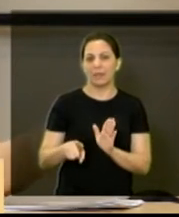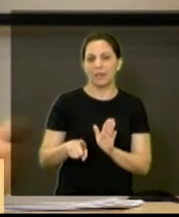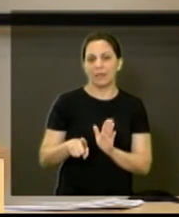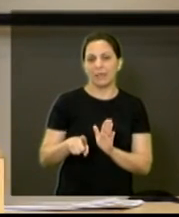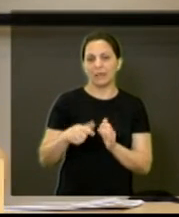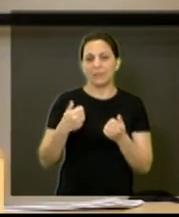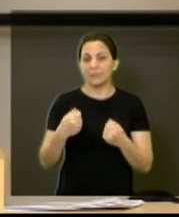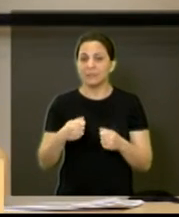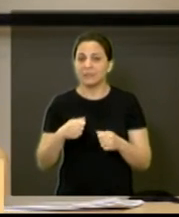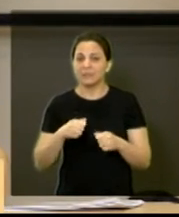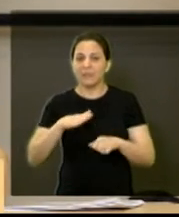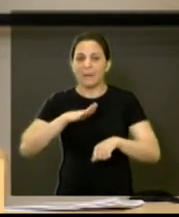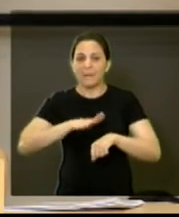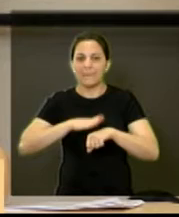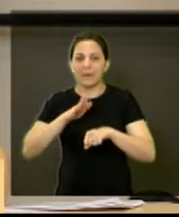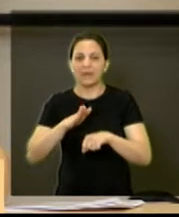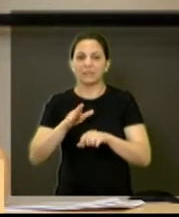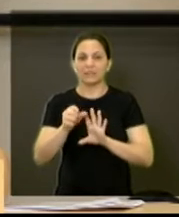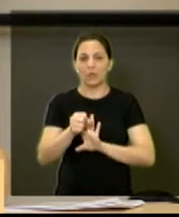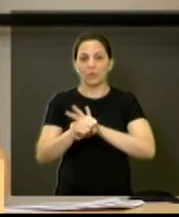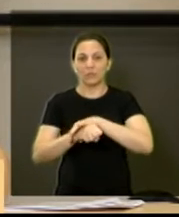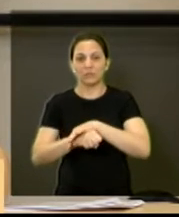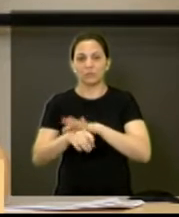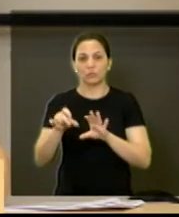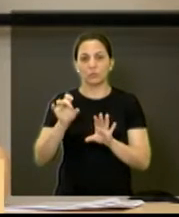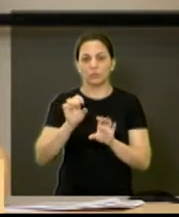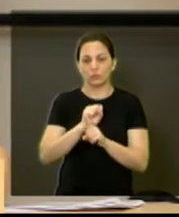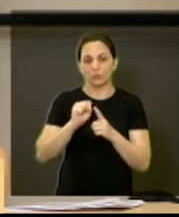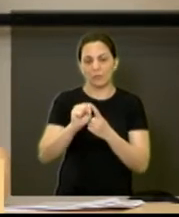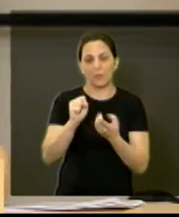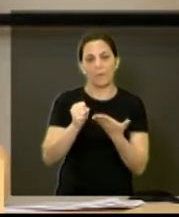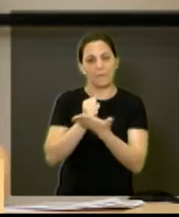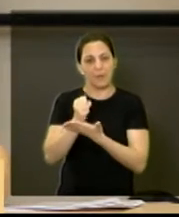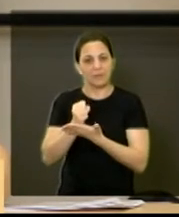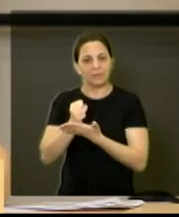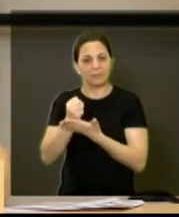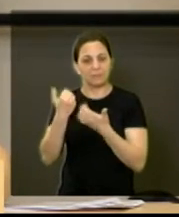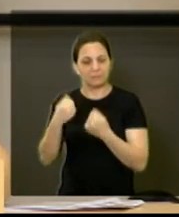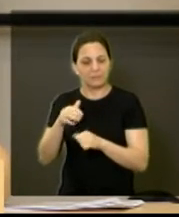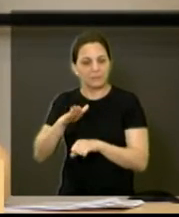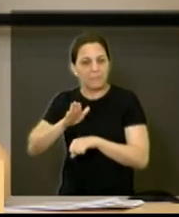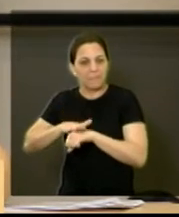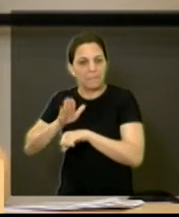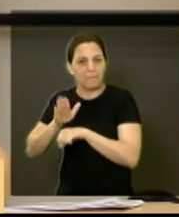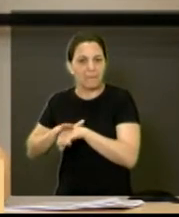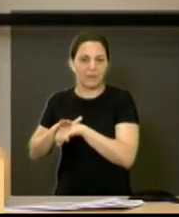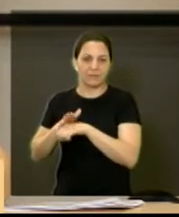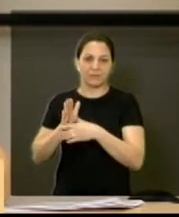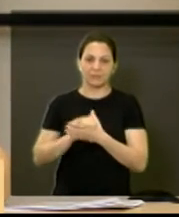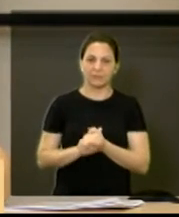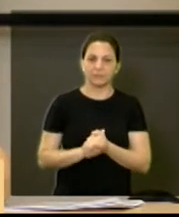nós precisamos hoje na proteção social básica. O CREAS também foi um equipamento todinho